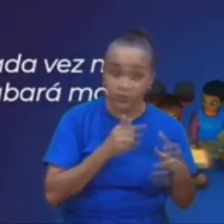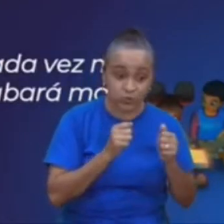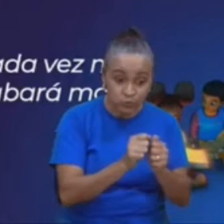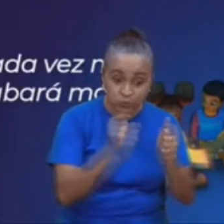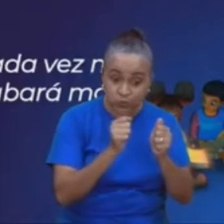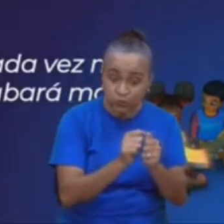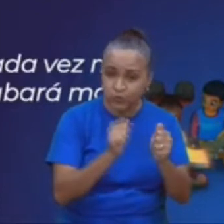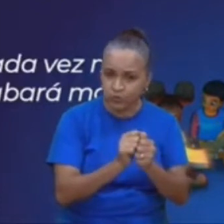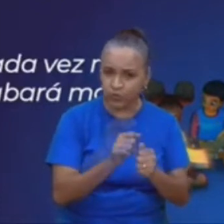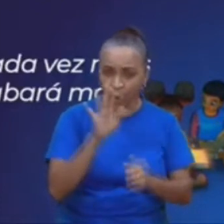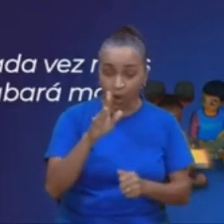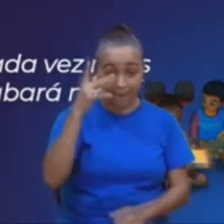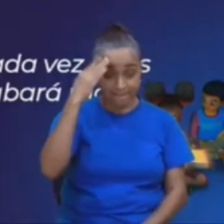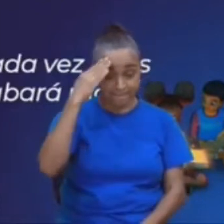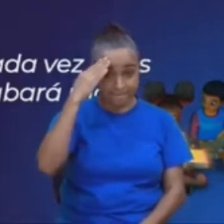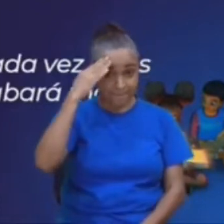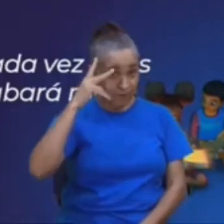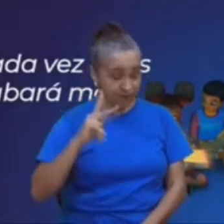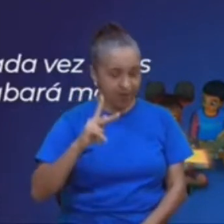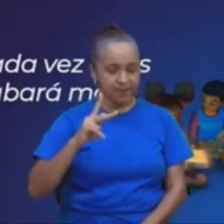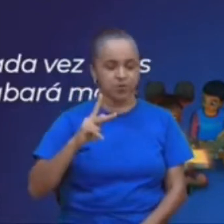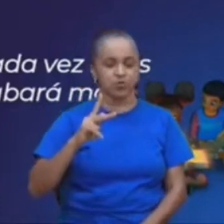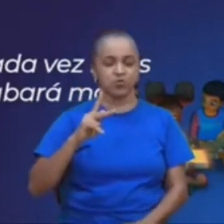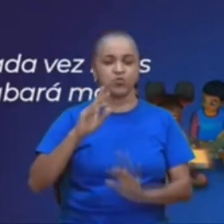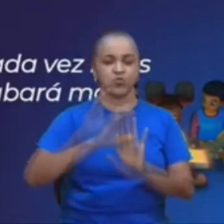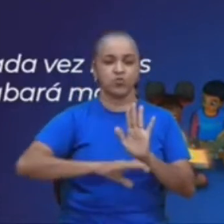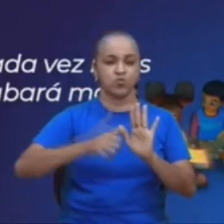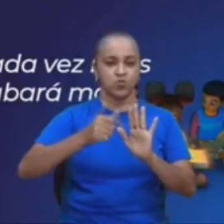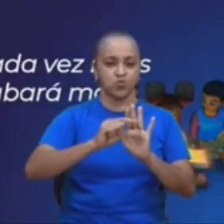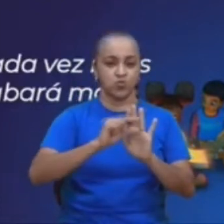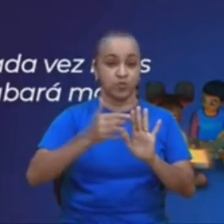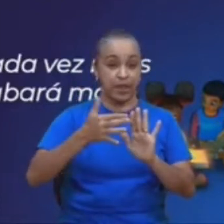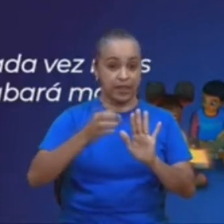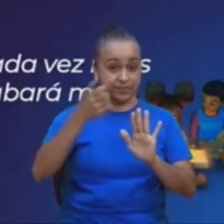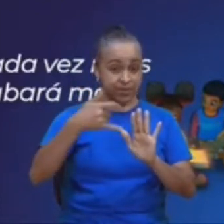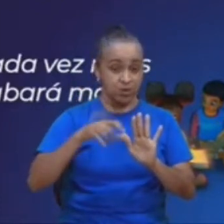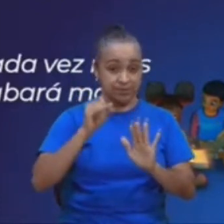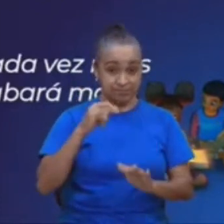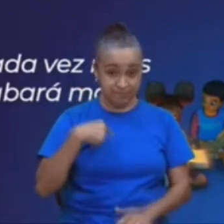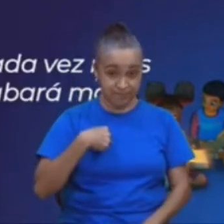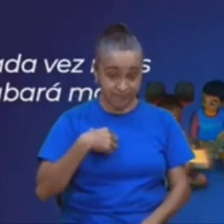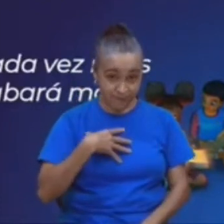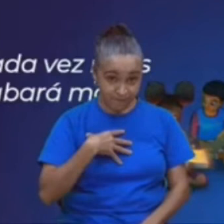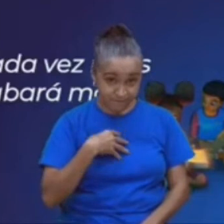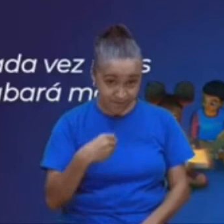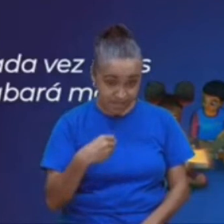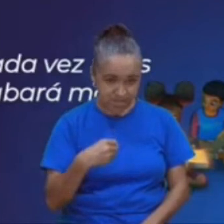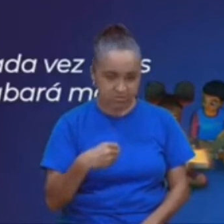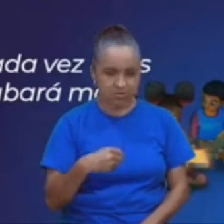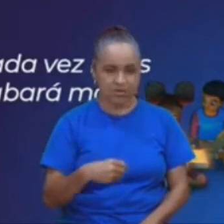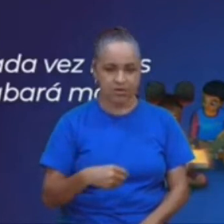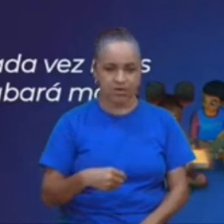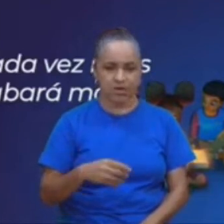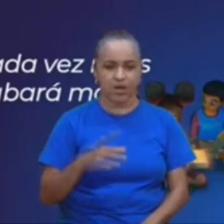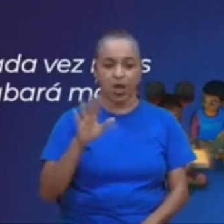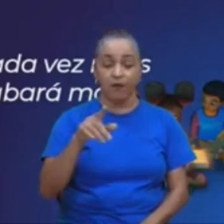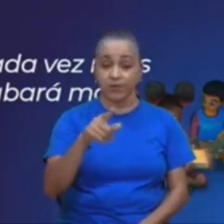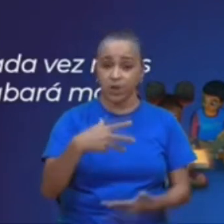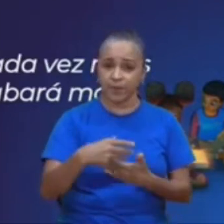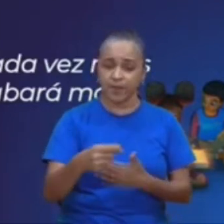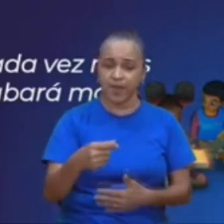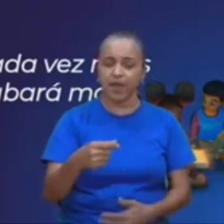leia comigo, o provérbio 1,10, está aí na tela, meu filho, se os maus, então, tem gente aí, vamos lá,